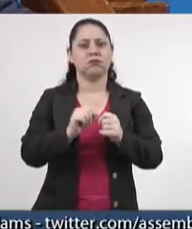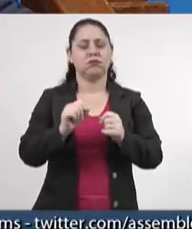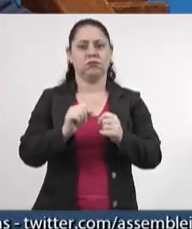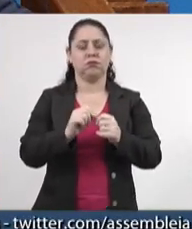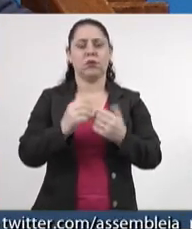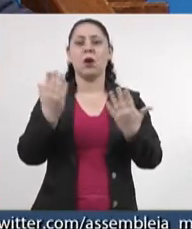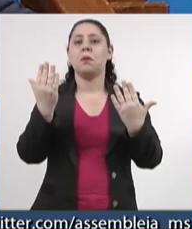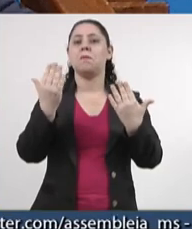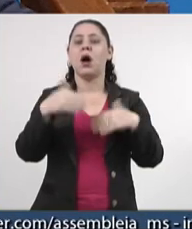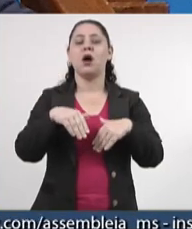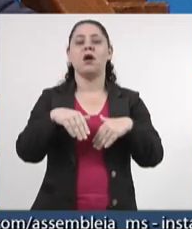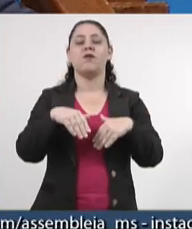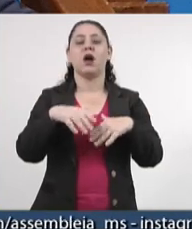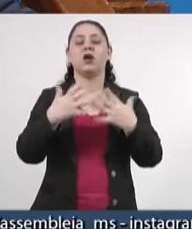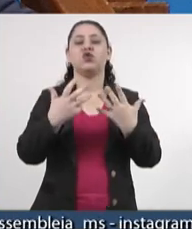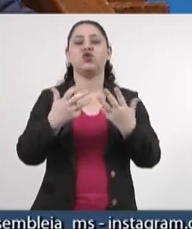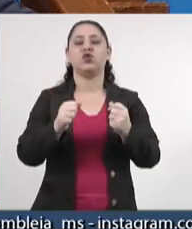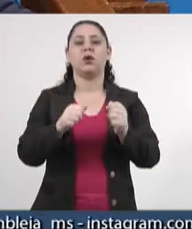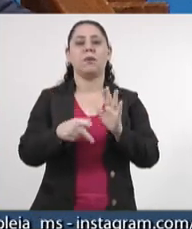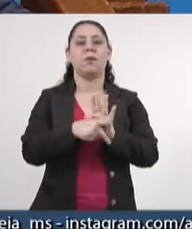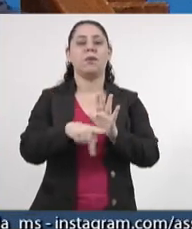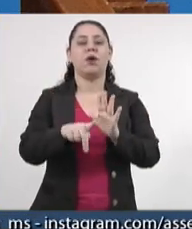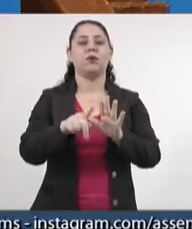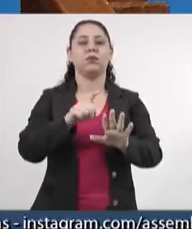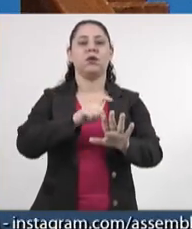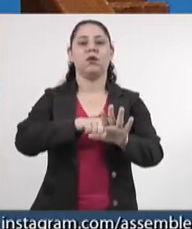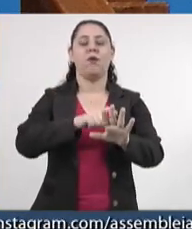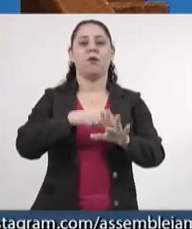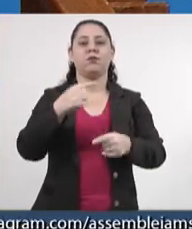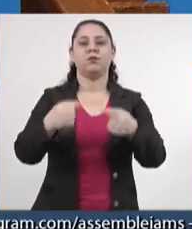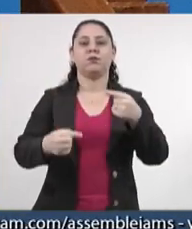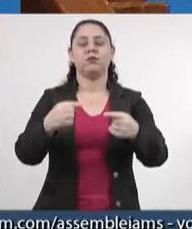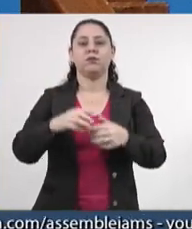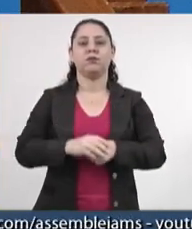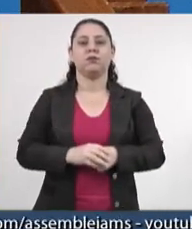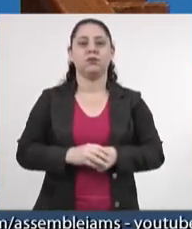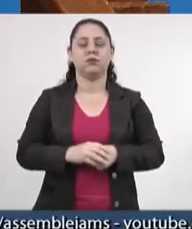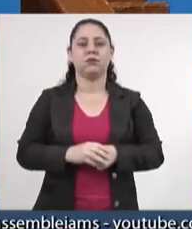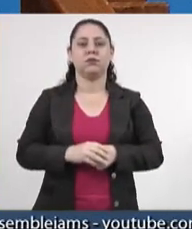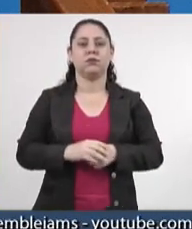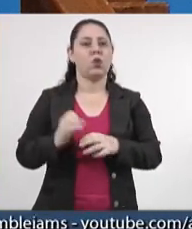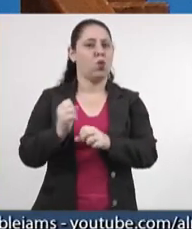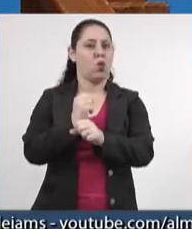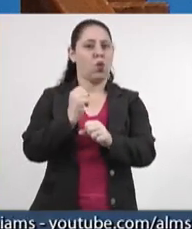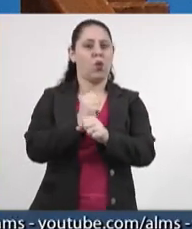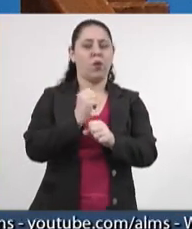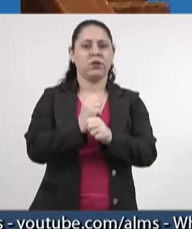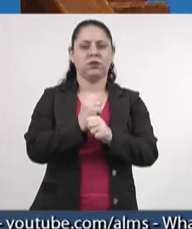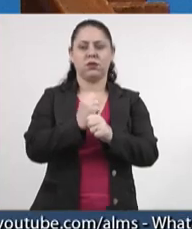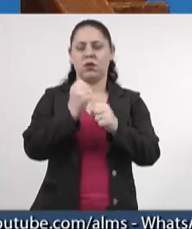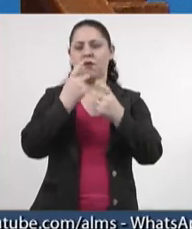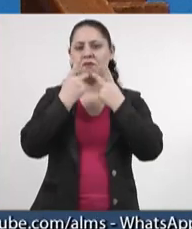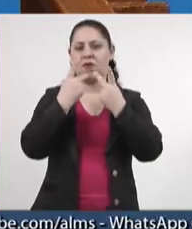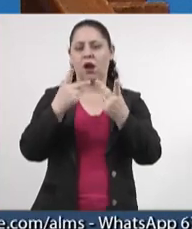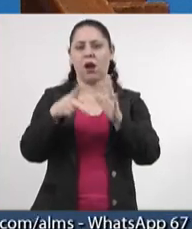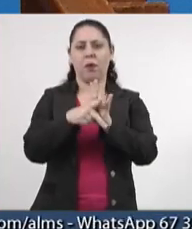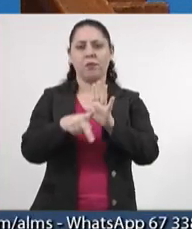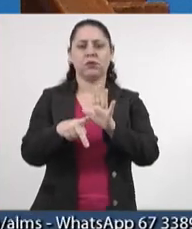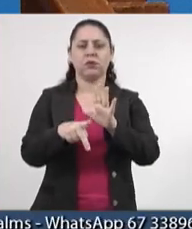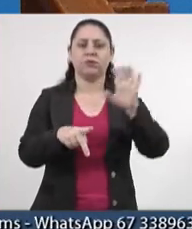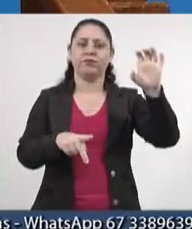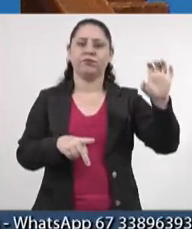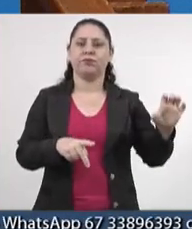uma adesão voluntária, um debate ideológico, construindo uma narrativa para a